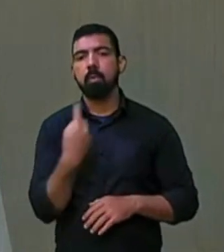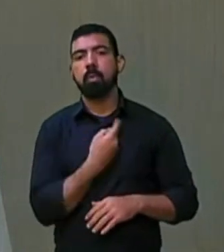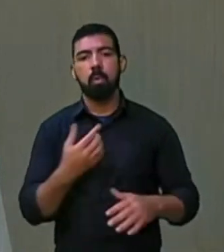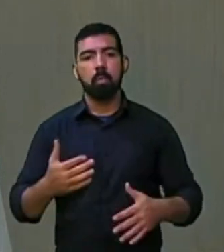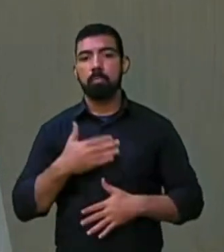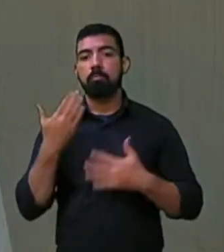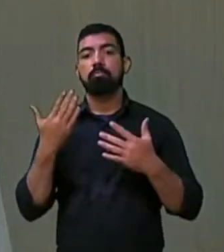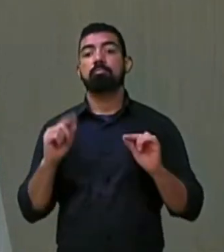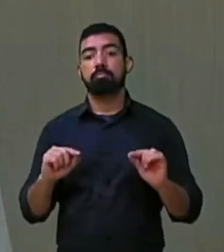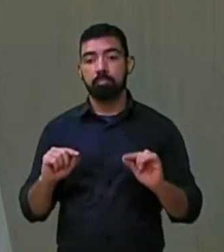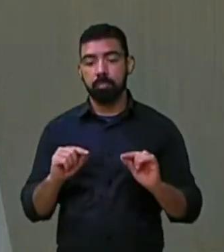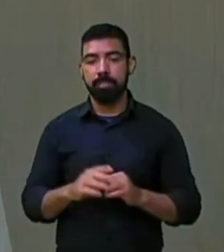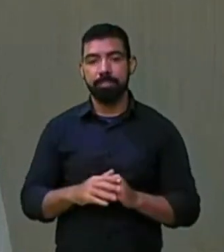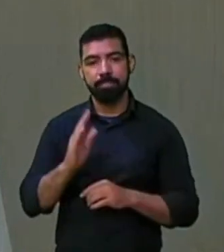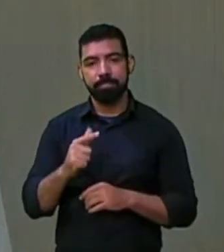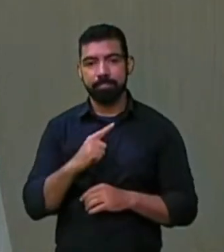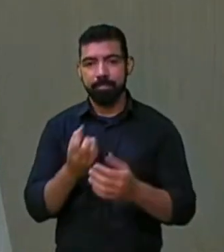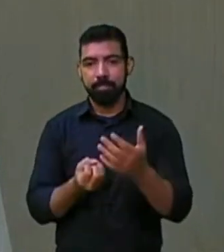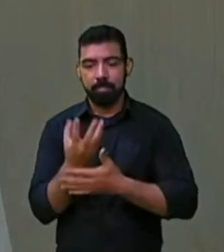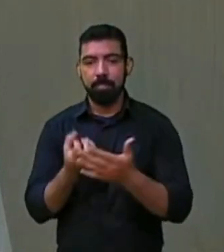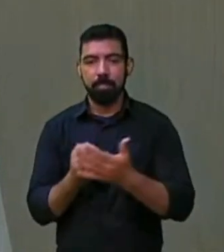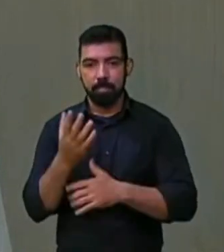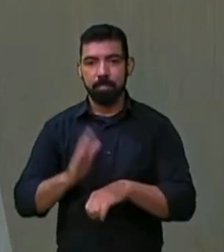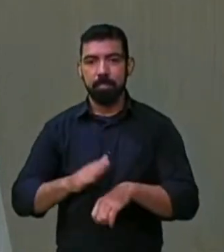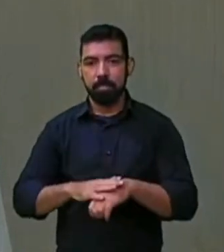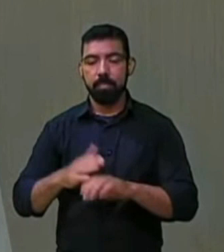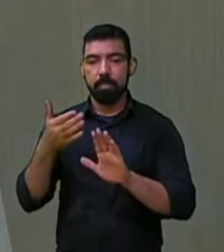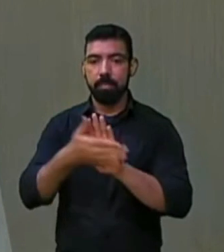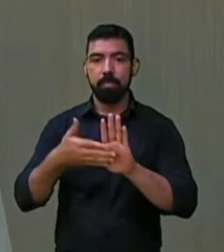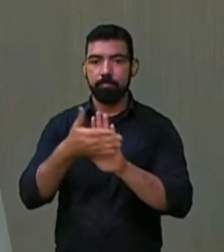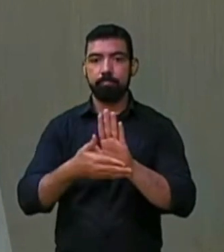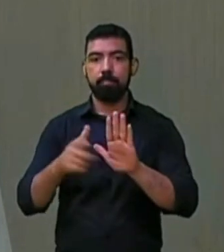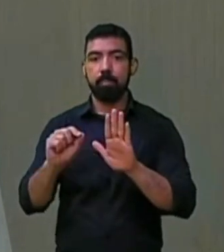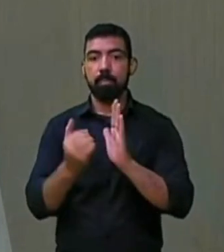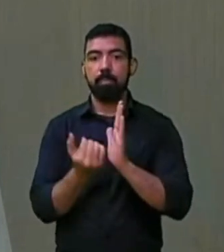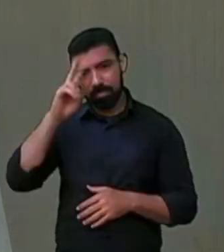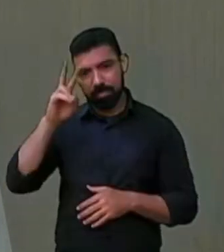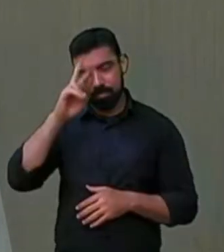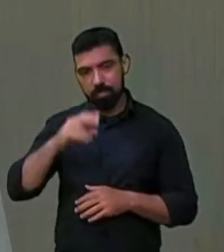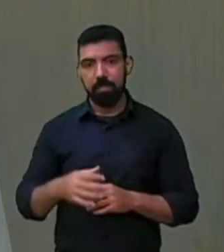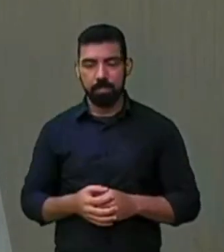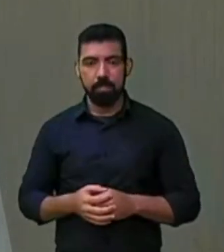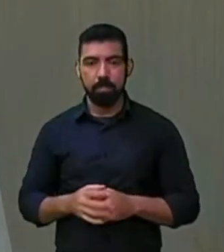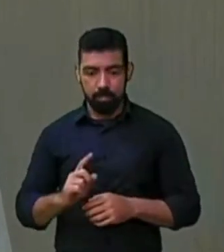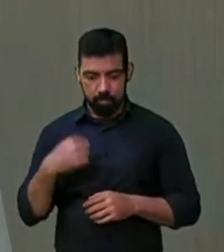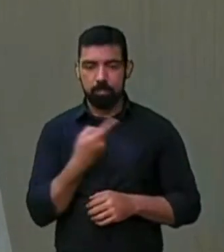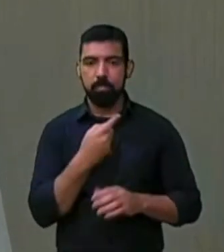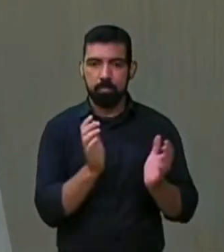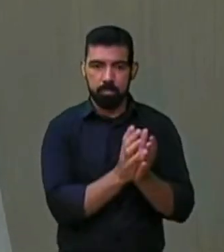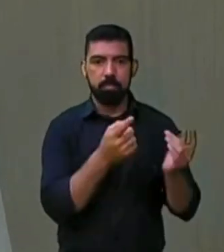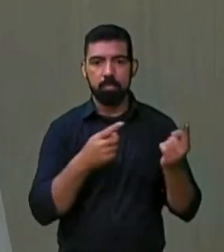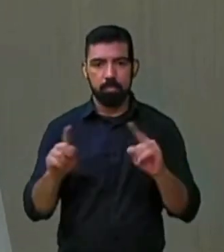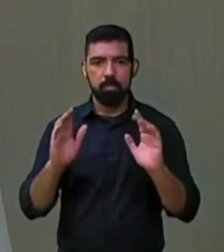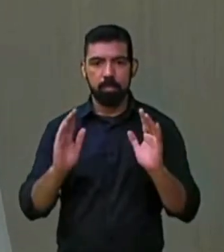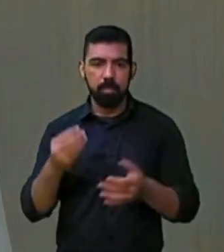surpreendidos pela criação, aliás, por uma mensagem aumentando o ICMS. Todos nós da oposição